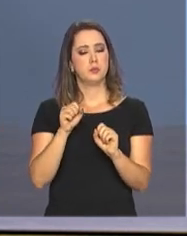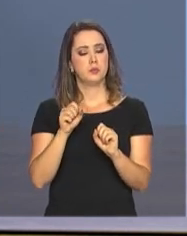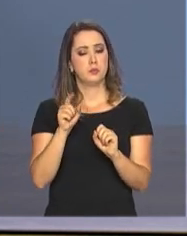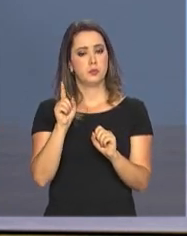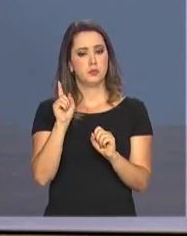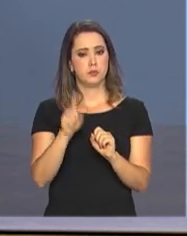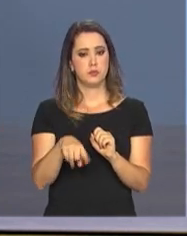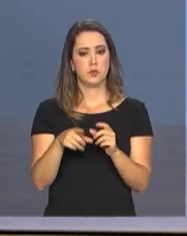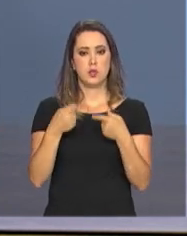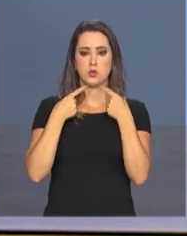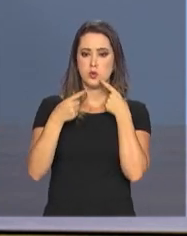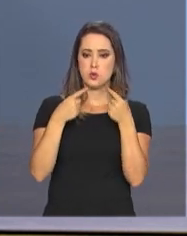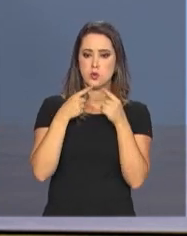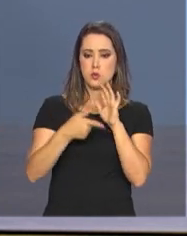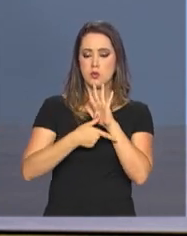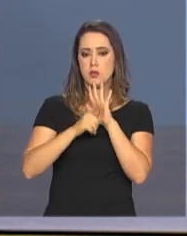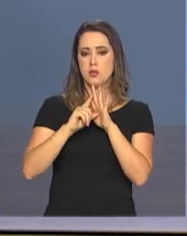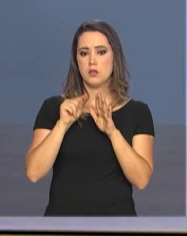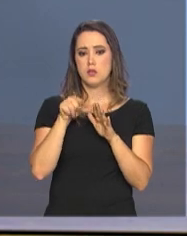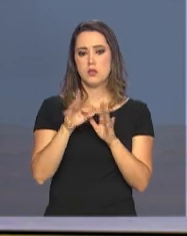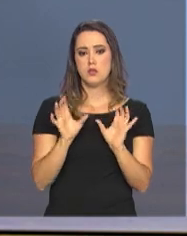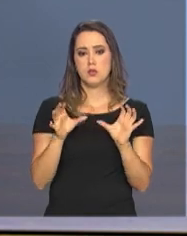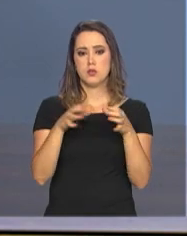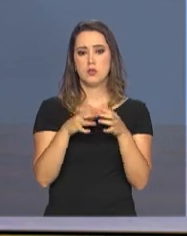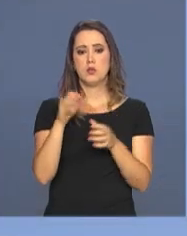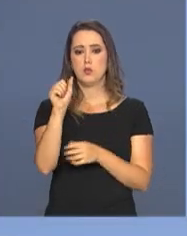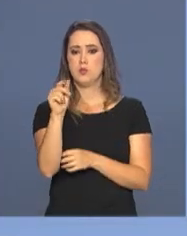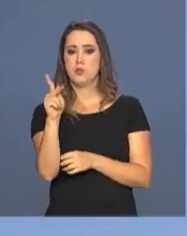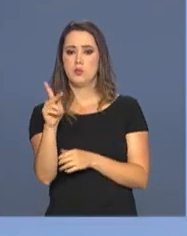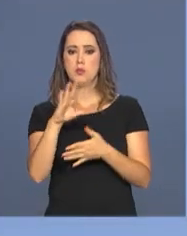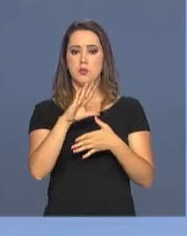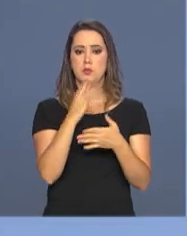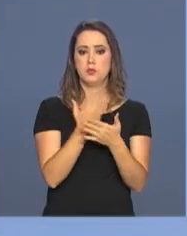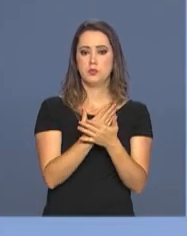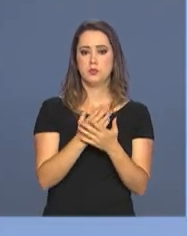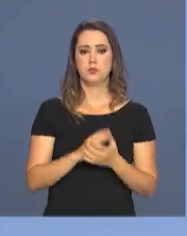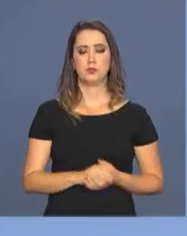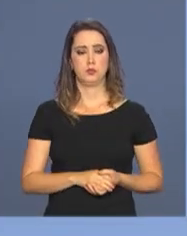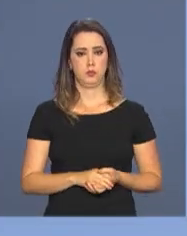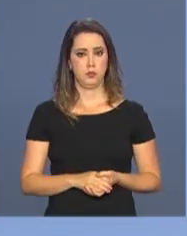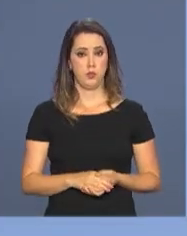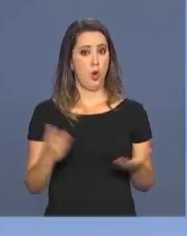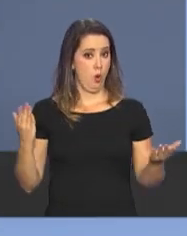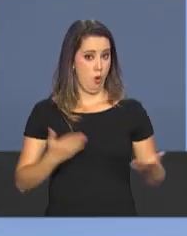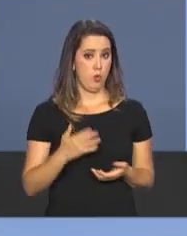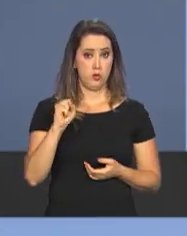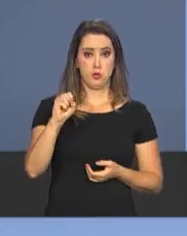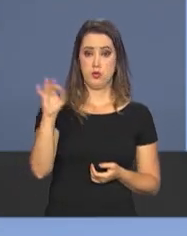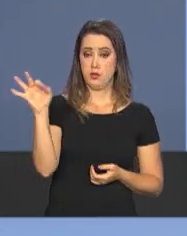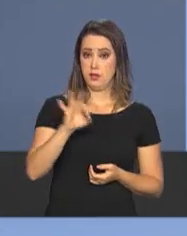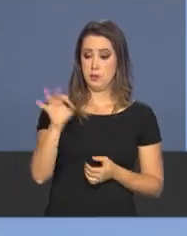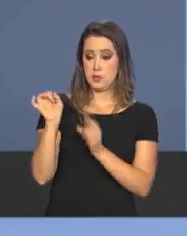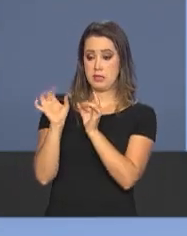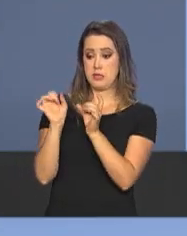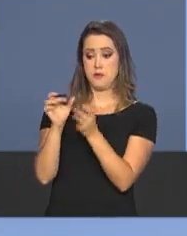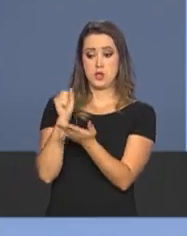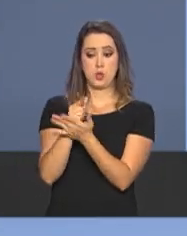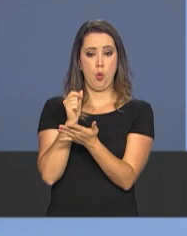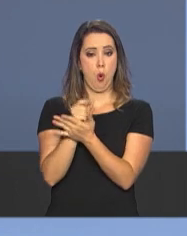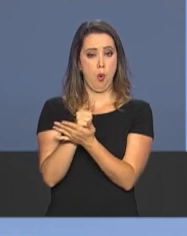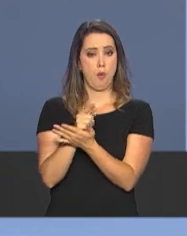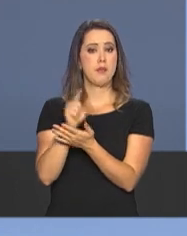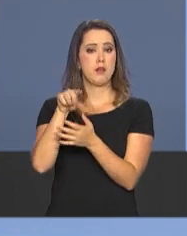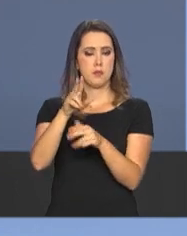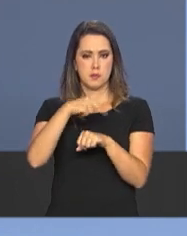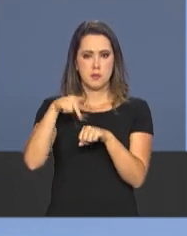discussão preliminar entre a Aliança do Pacífico e Mercosul. Hoje, 80% das exportações brasileiras para os países da